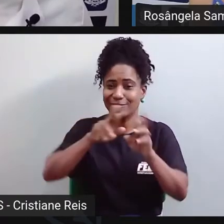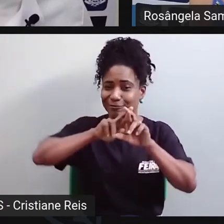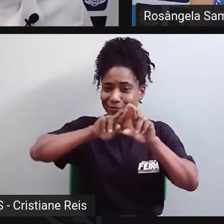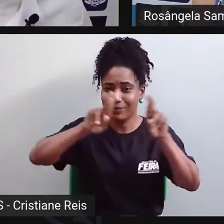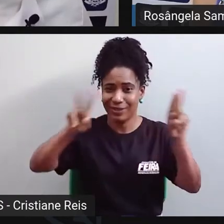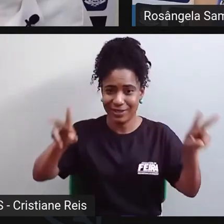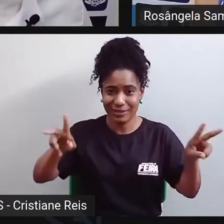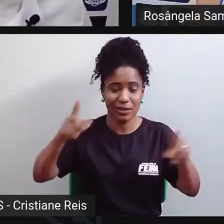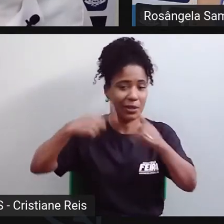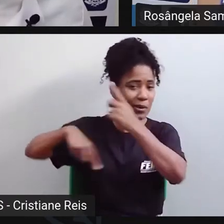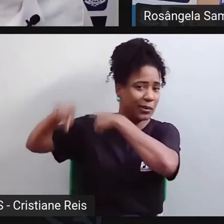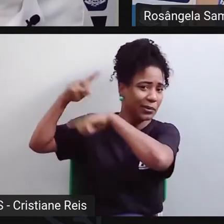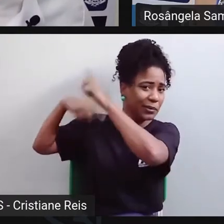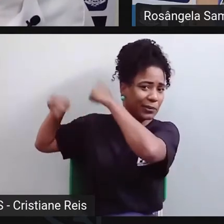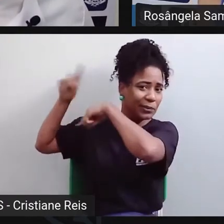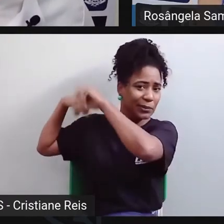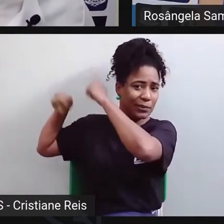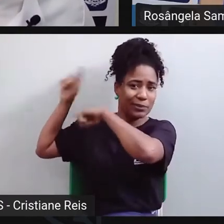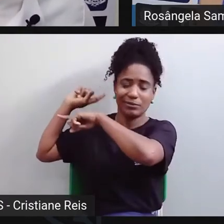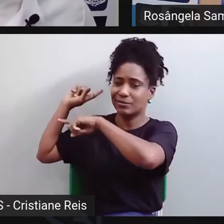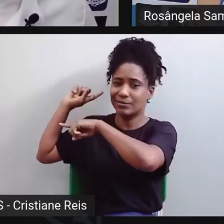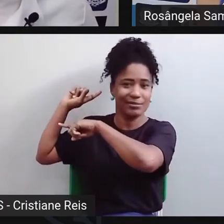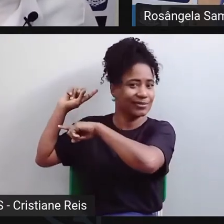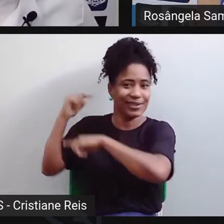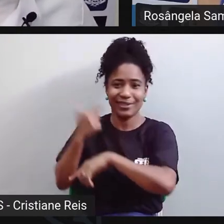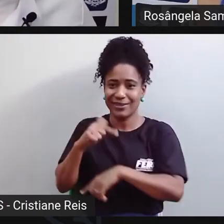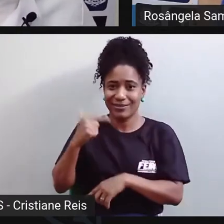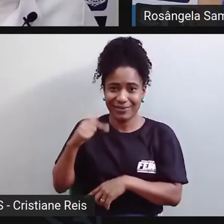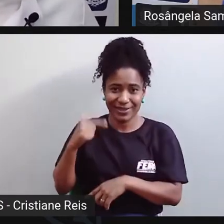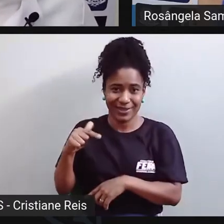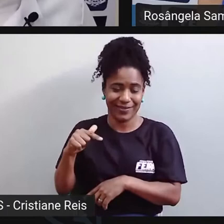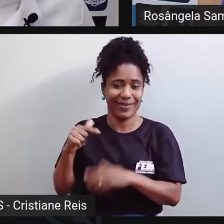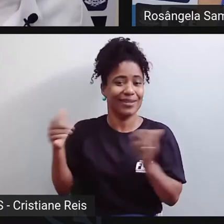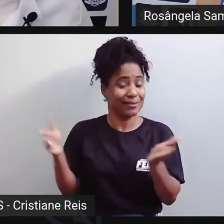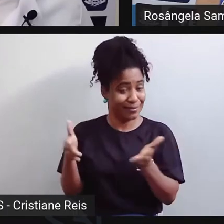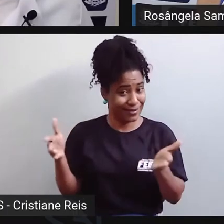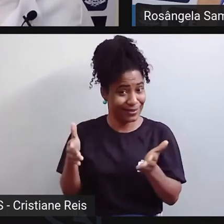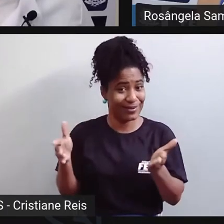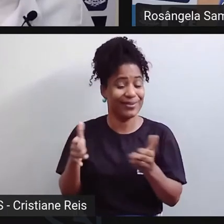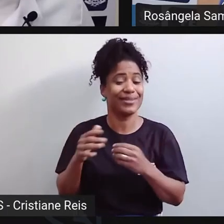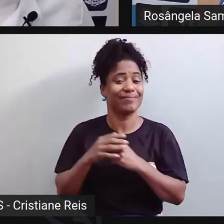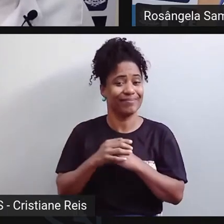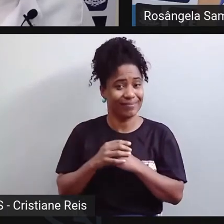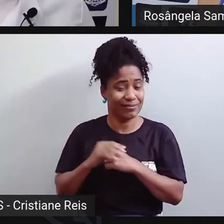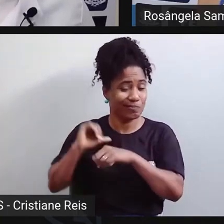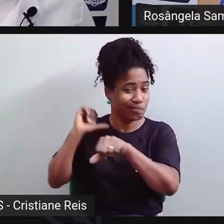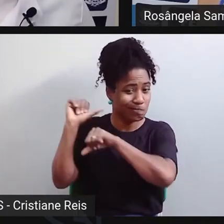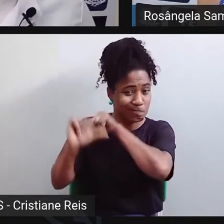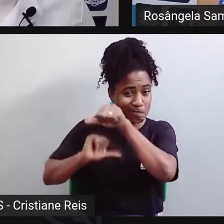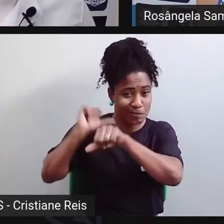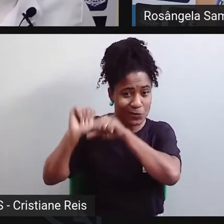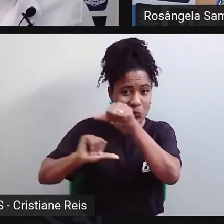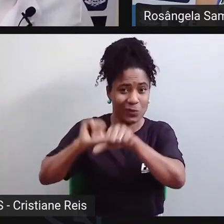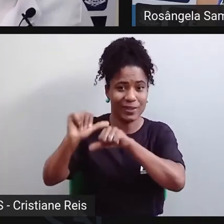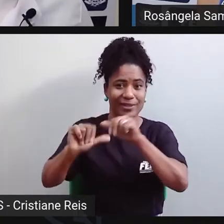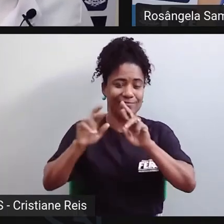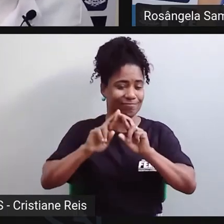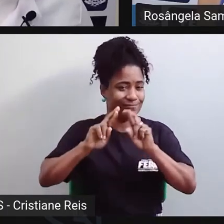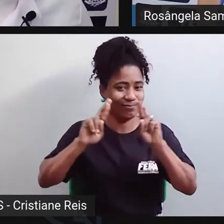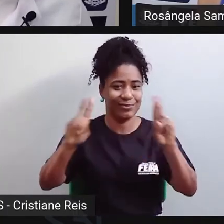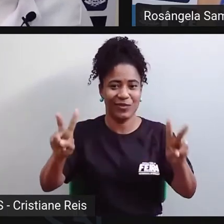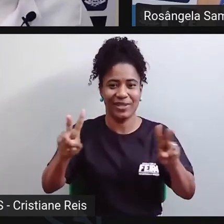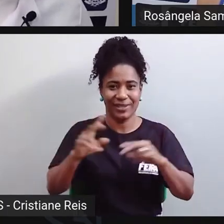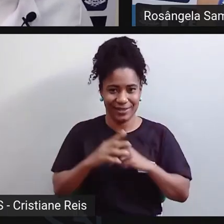uma retrospectiva, não passaram por uma situação como essa, né, de uma mudança total na